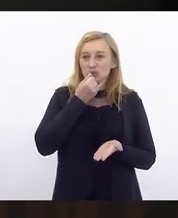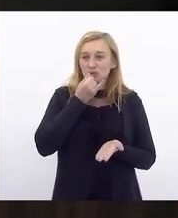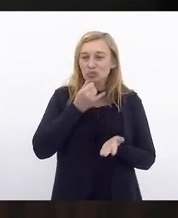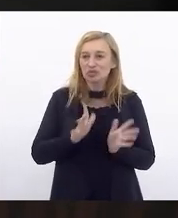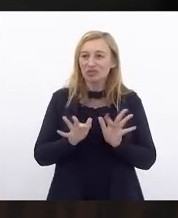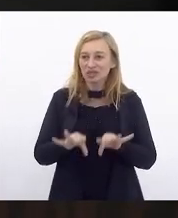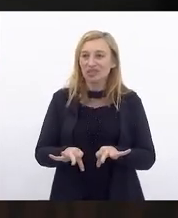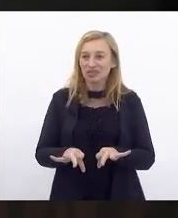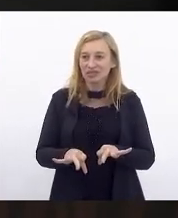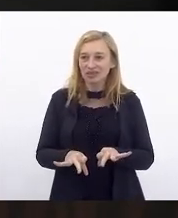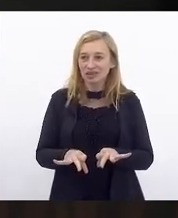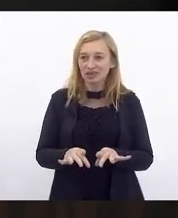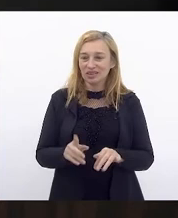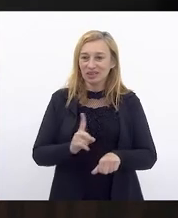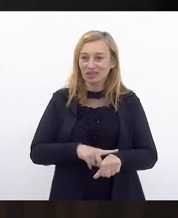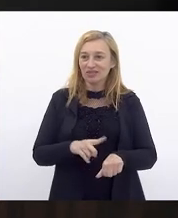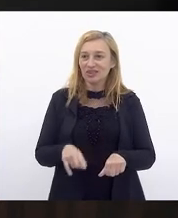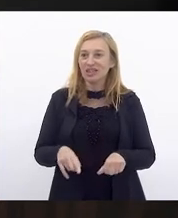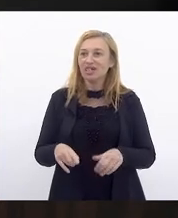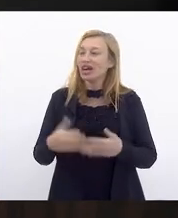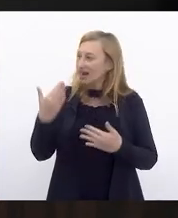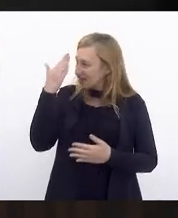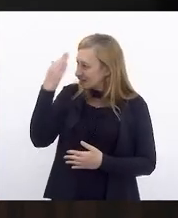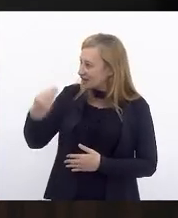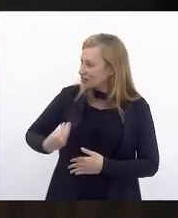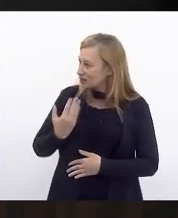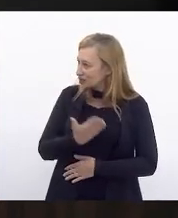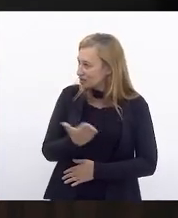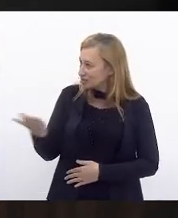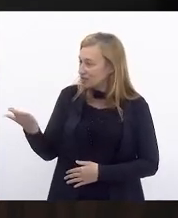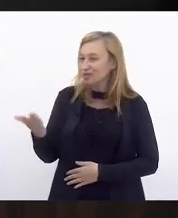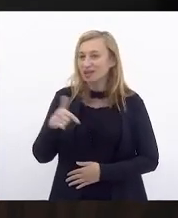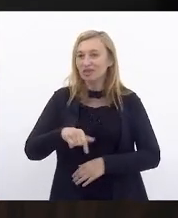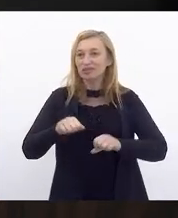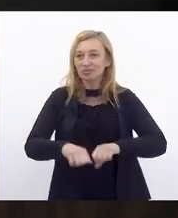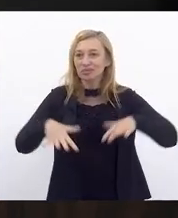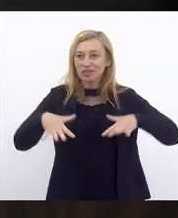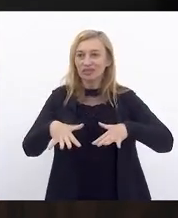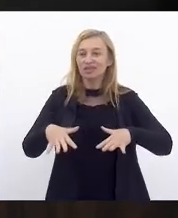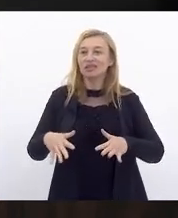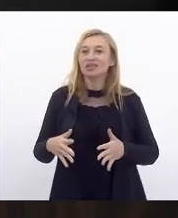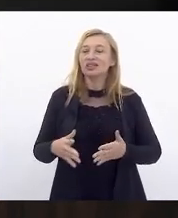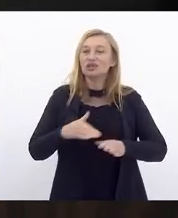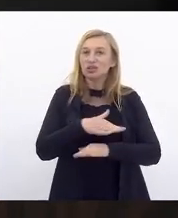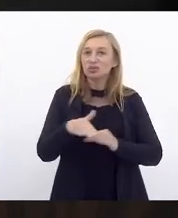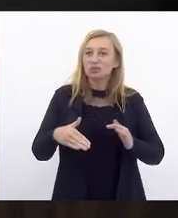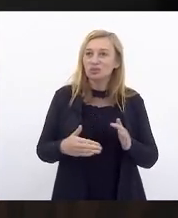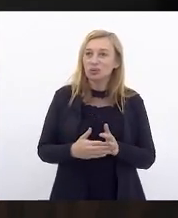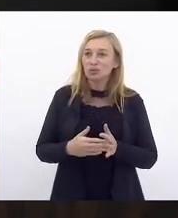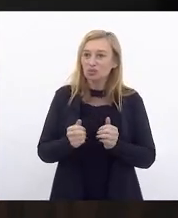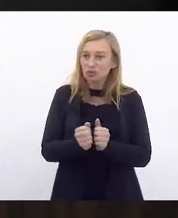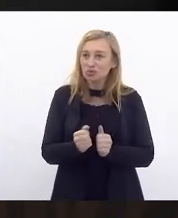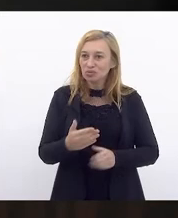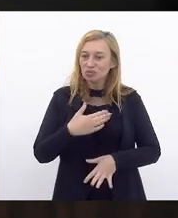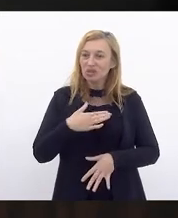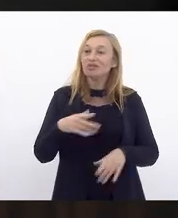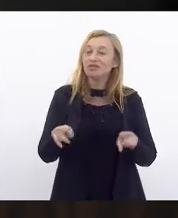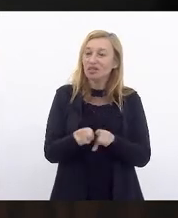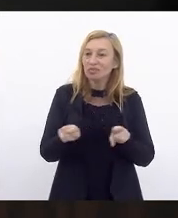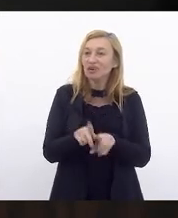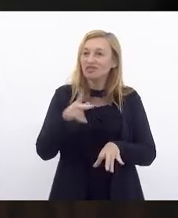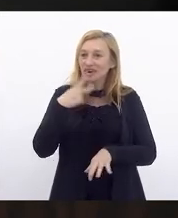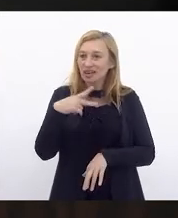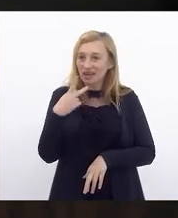agradecer aos colegas, a presença dos colegas aqui em plenário, a participação efetiva de todos e dizer também